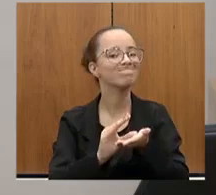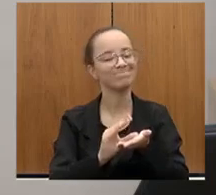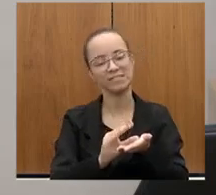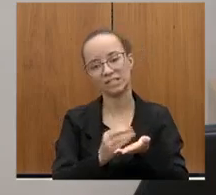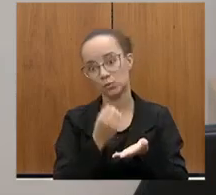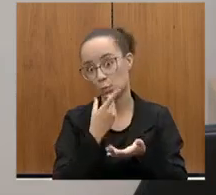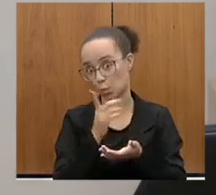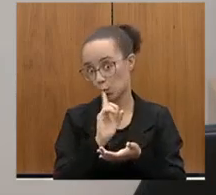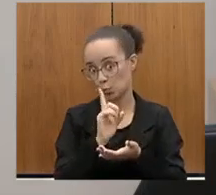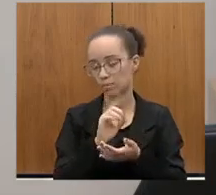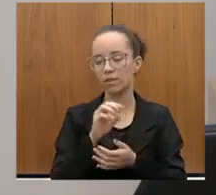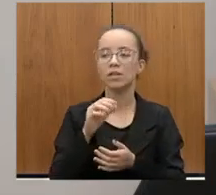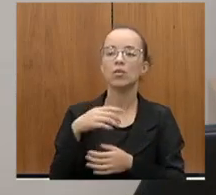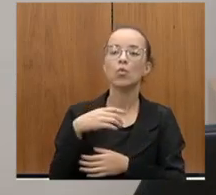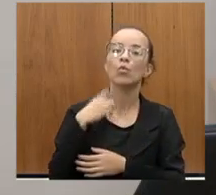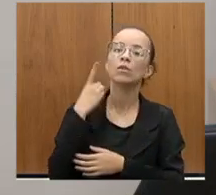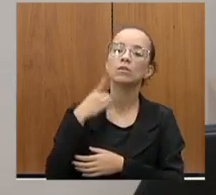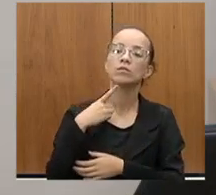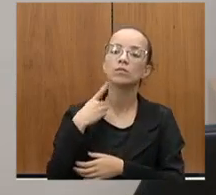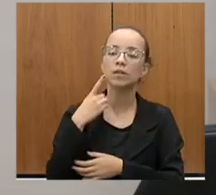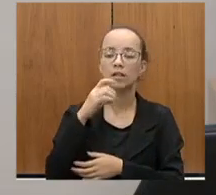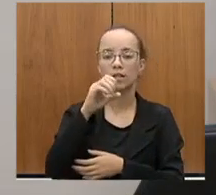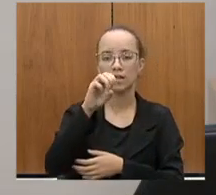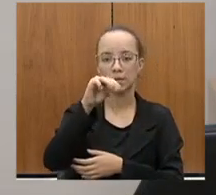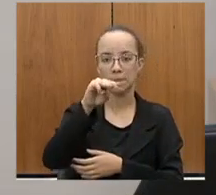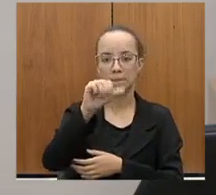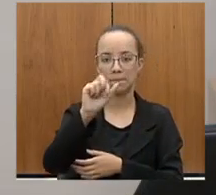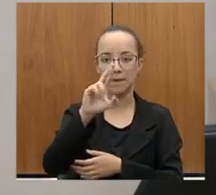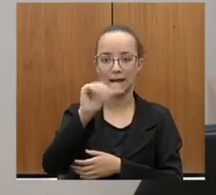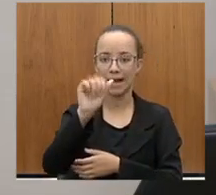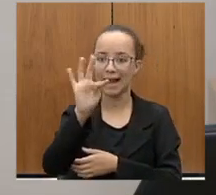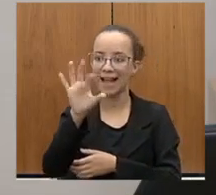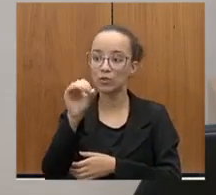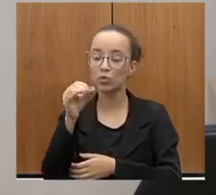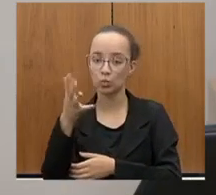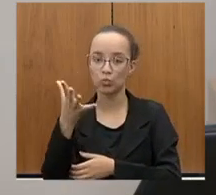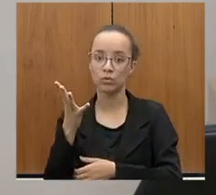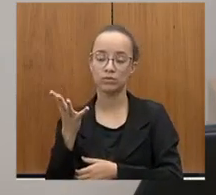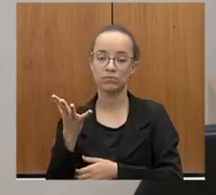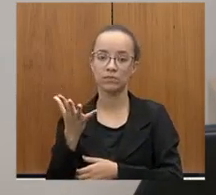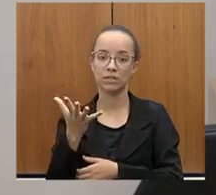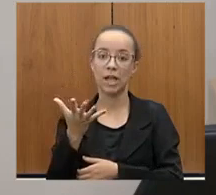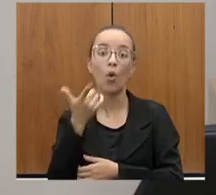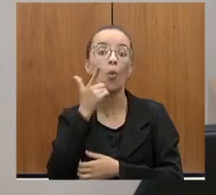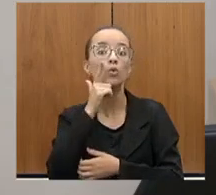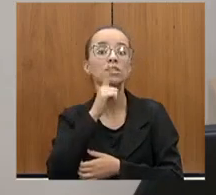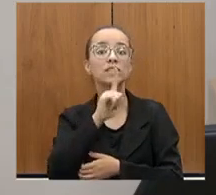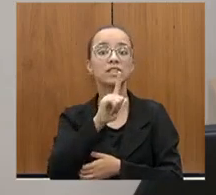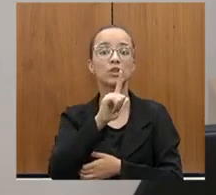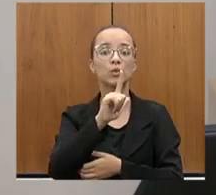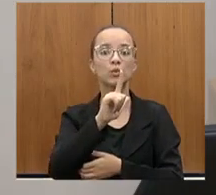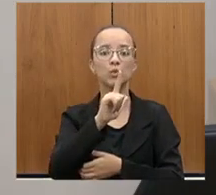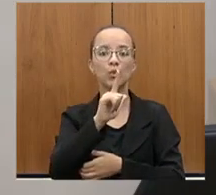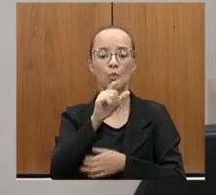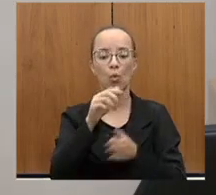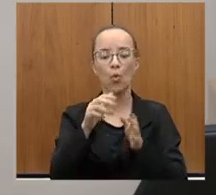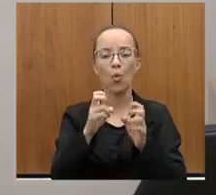O secretário Marcato salvou o metrô do Calafate ao Barreiro, mas